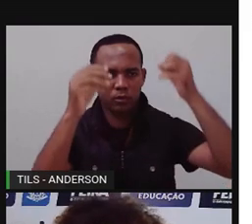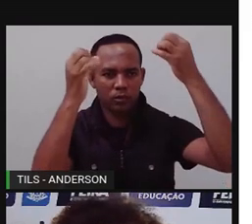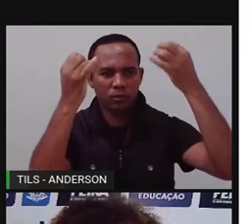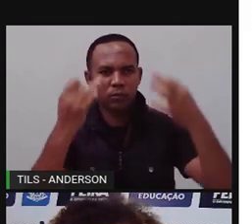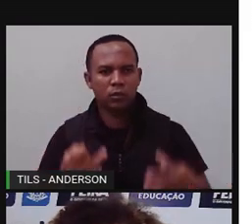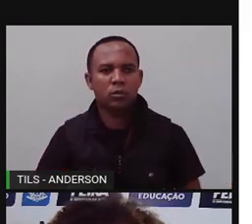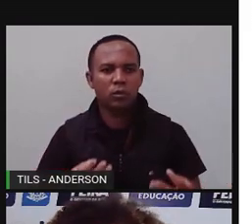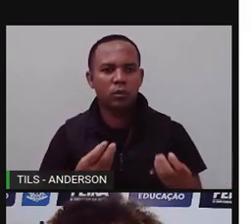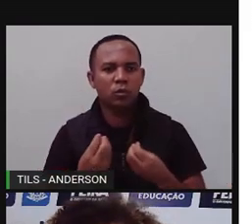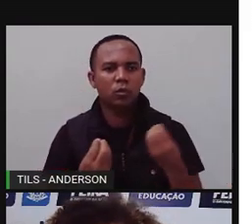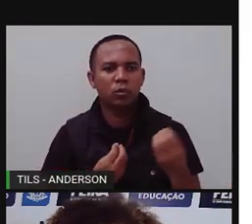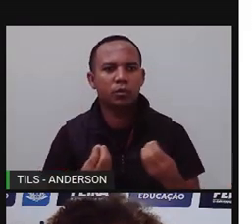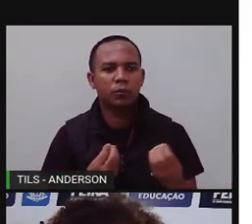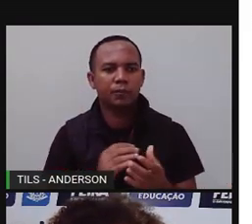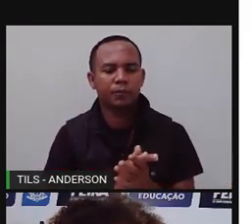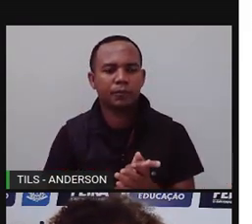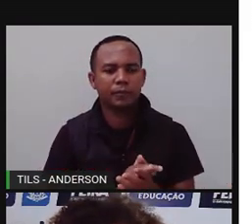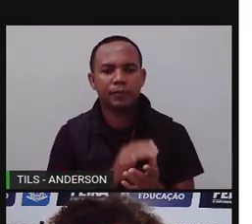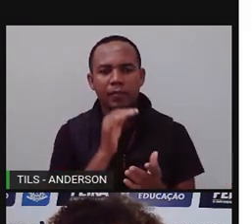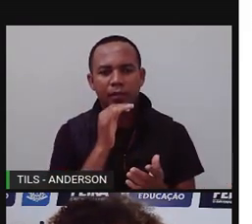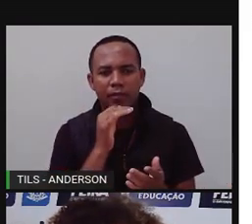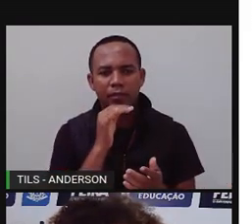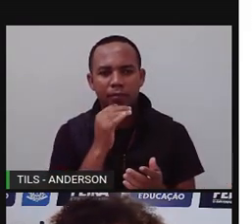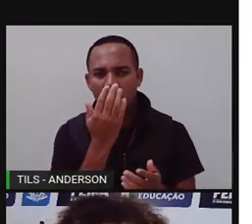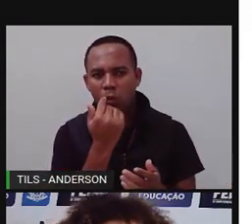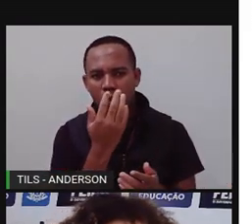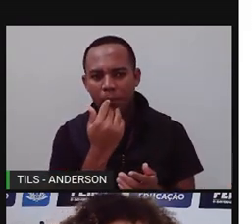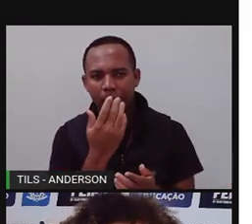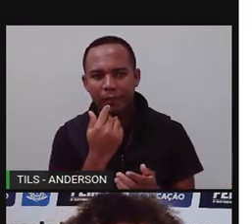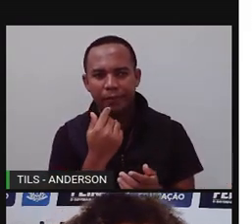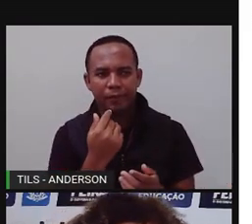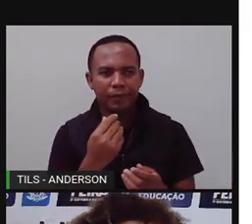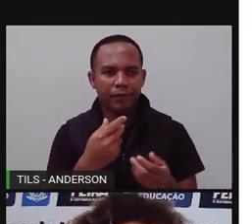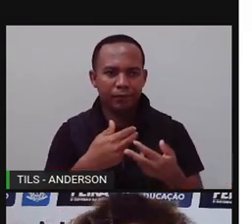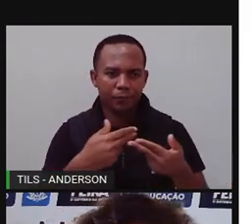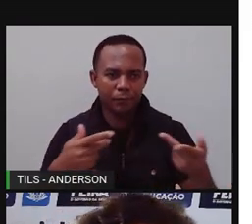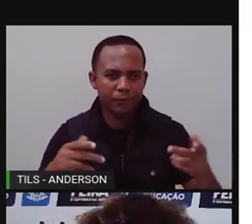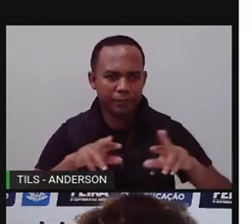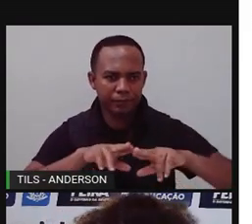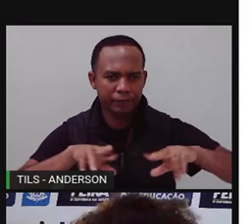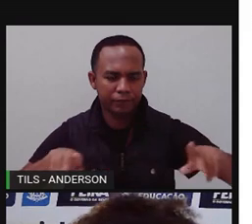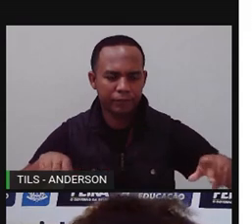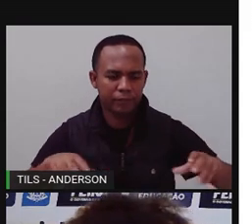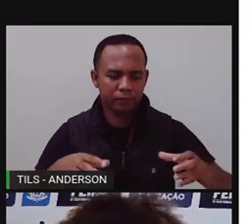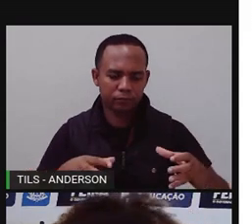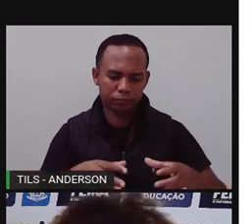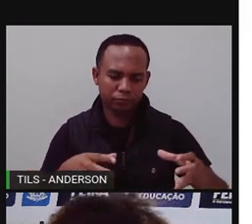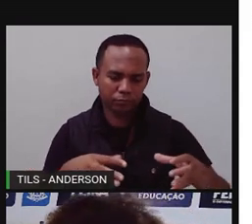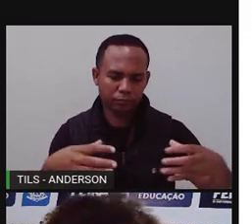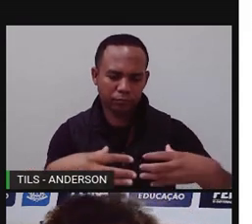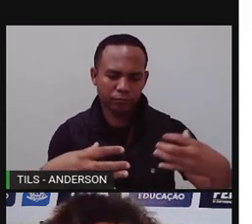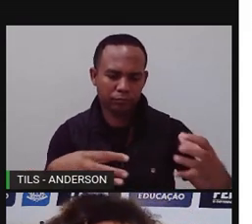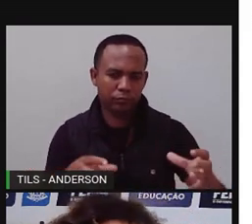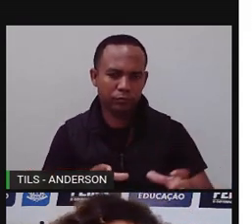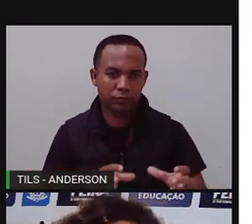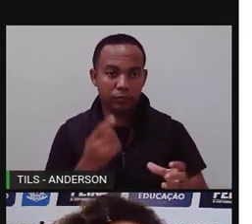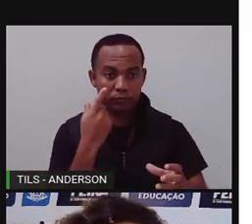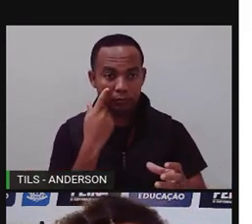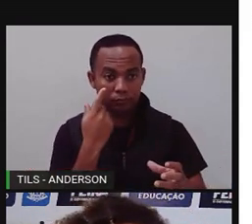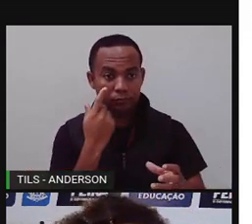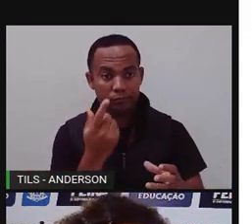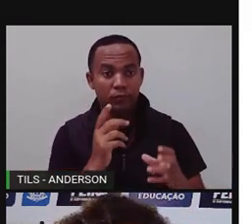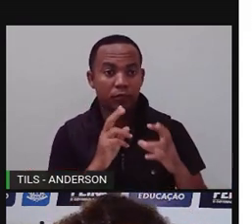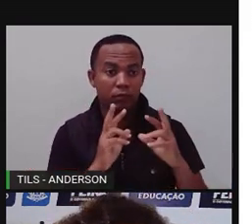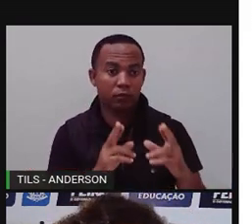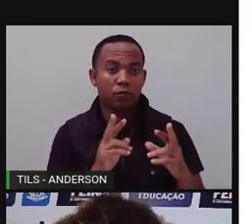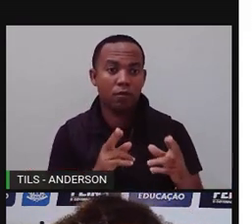compostagem. De você pegar os restos de alimento, né? De vegetais que a gente não utiliza para poder fazer a compostagem. Pronto. É